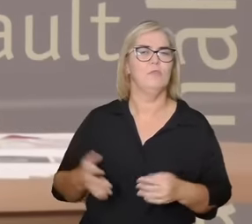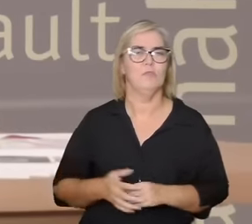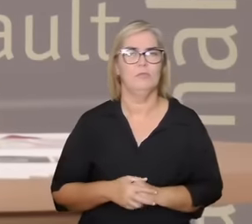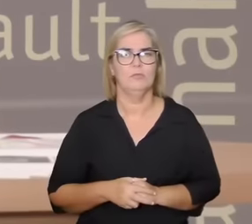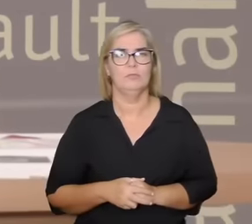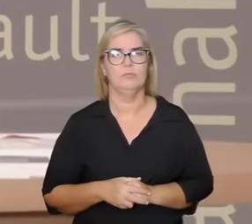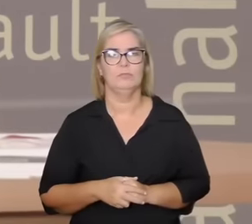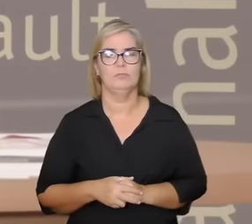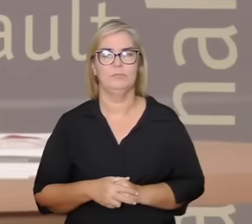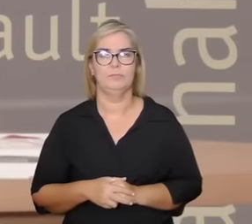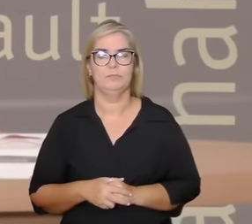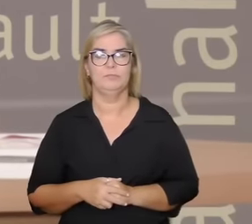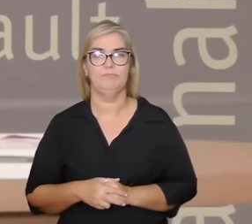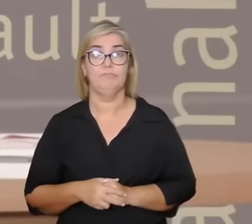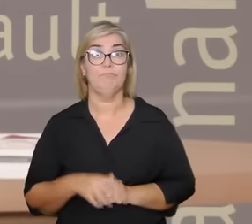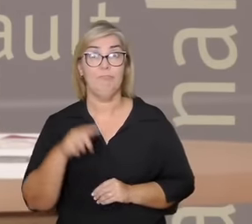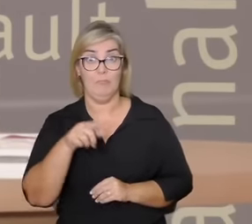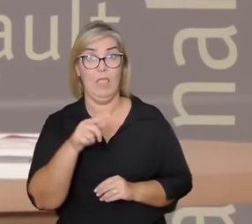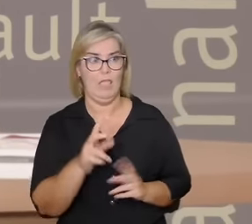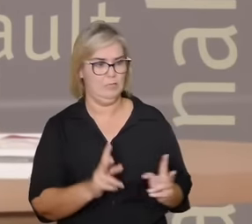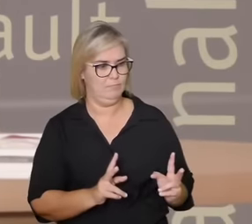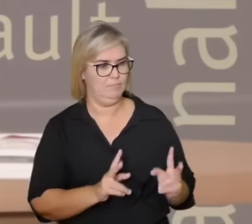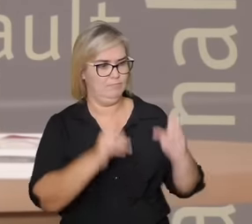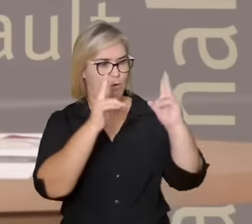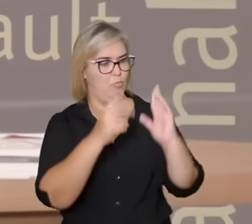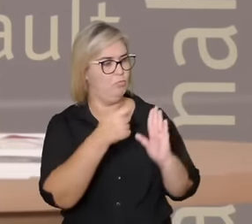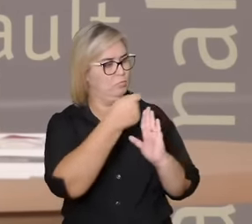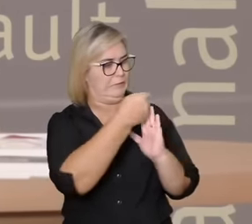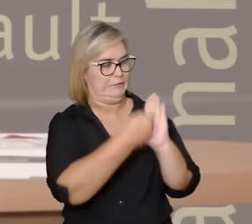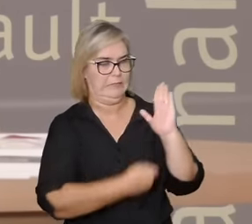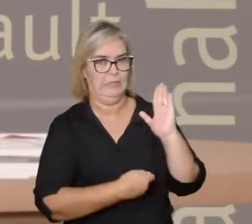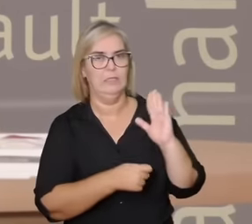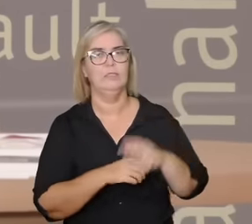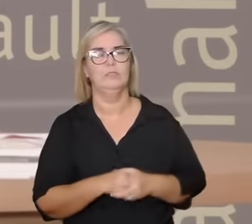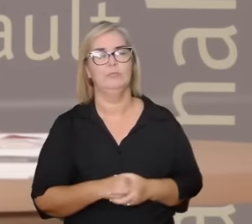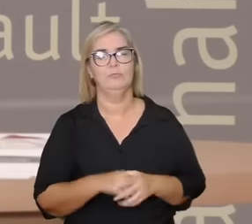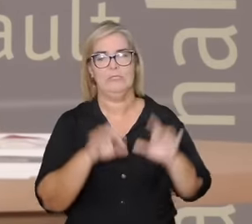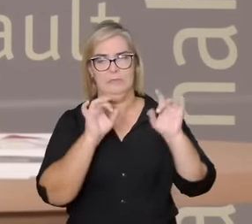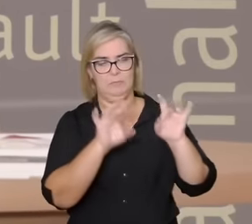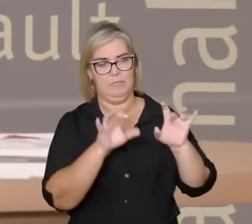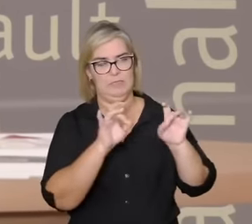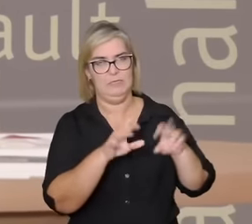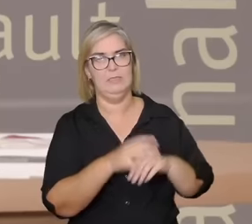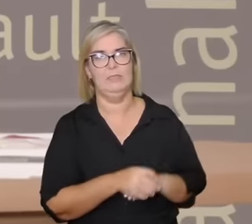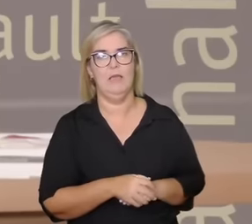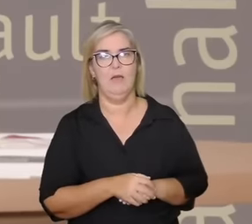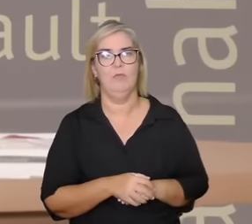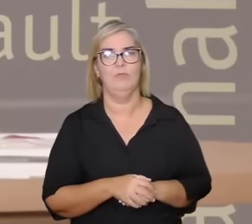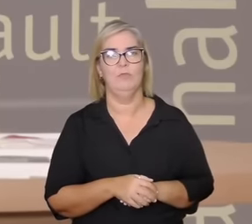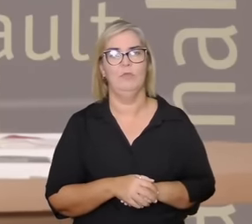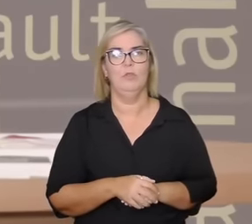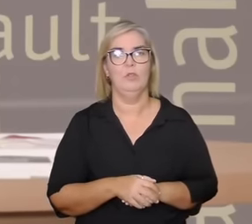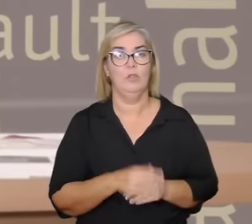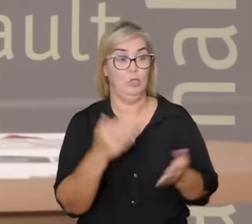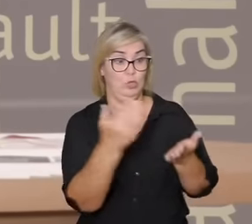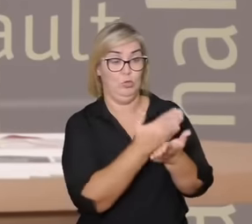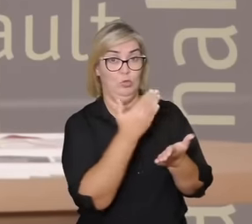esse trecho especial desse livro Espírito da Intimidade